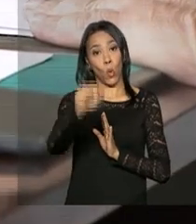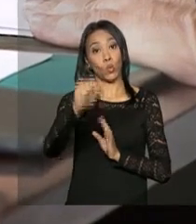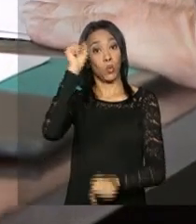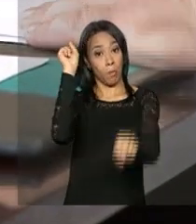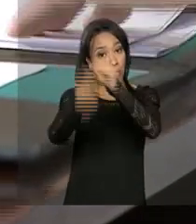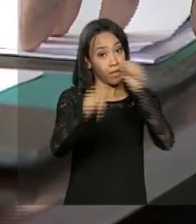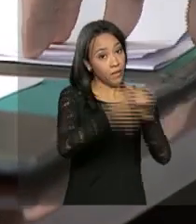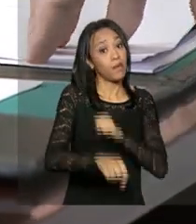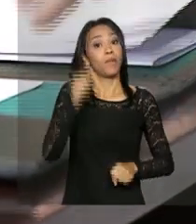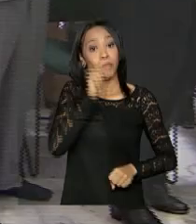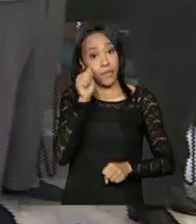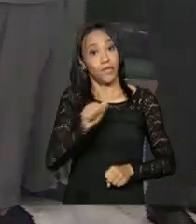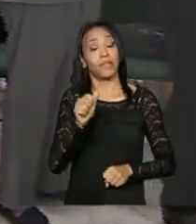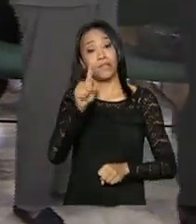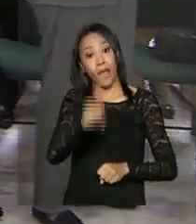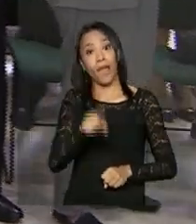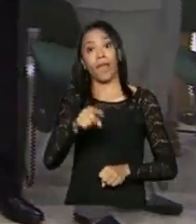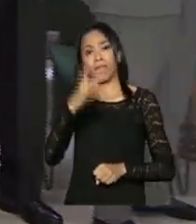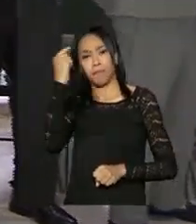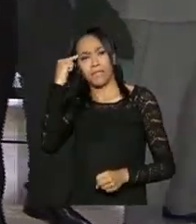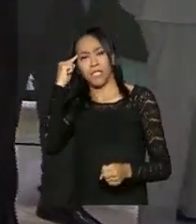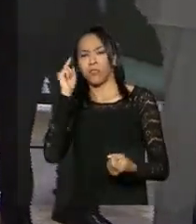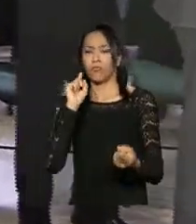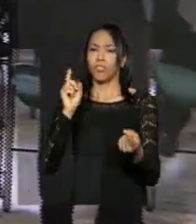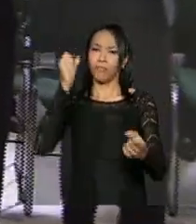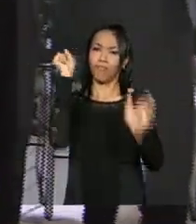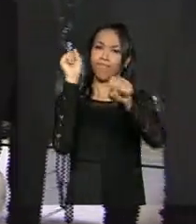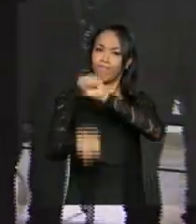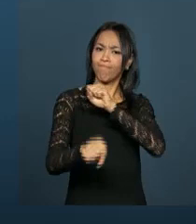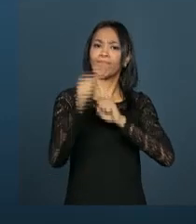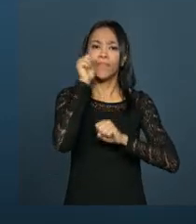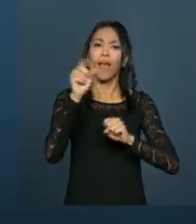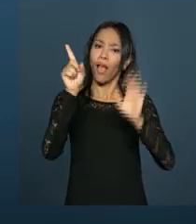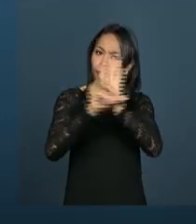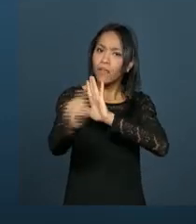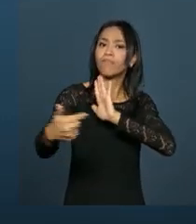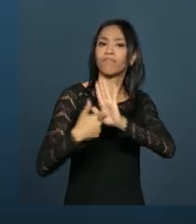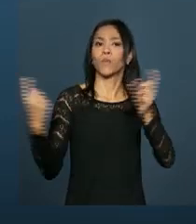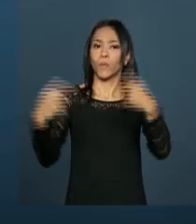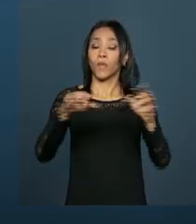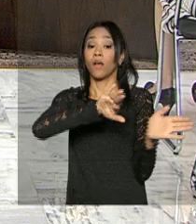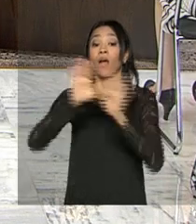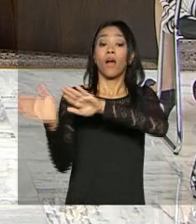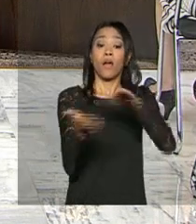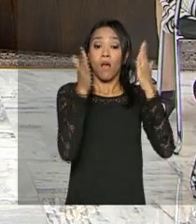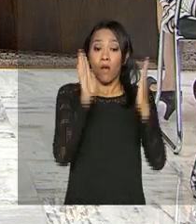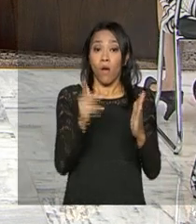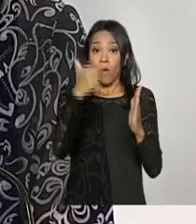feminicídio, que é a morte intencional de pessoas do sexo feminino. Na área de saúde, foi